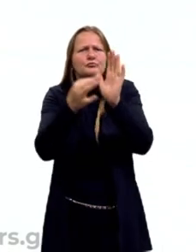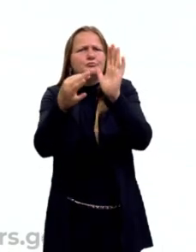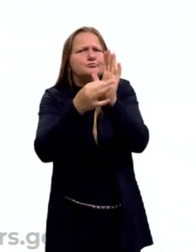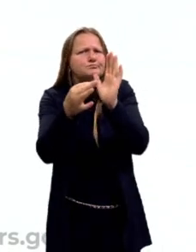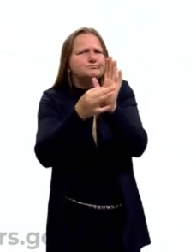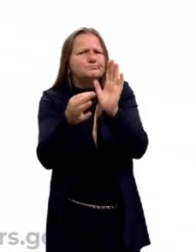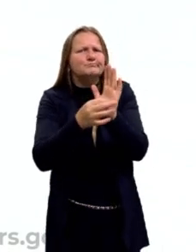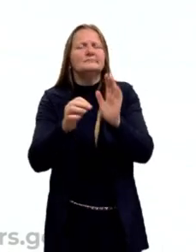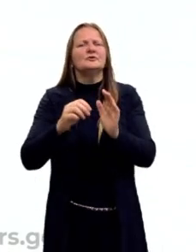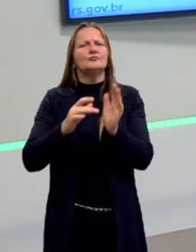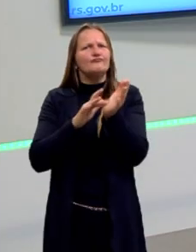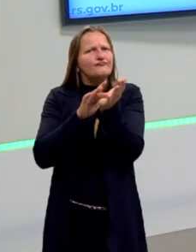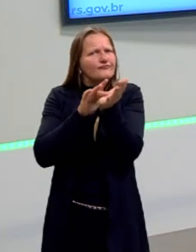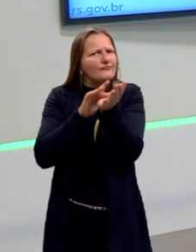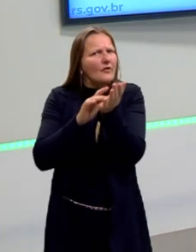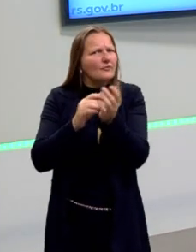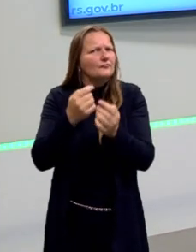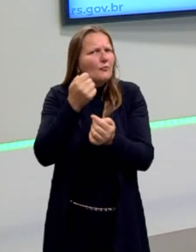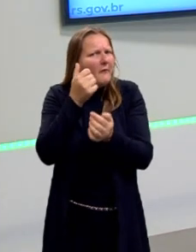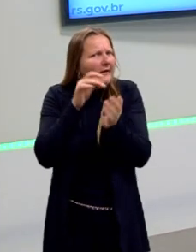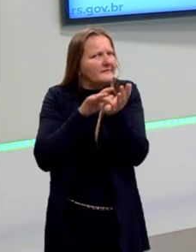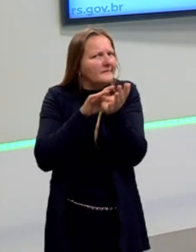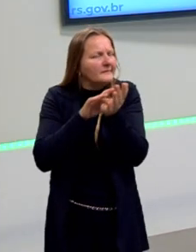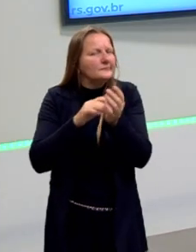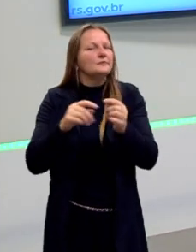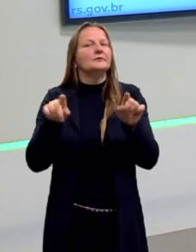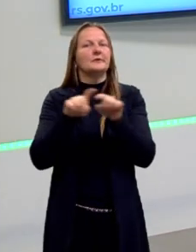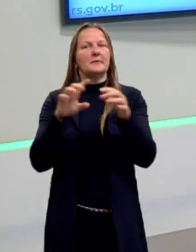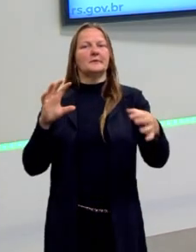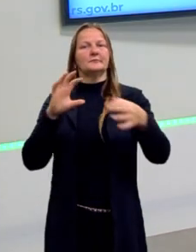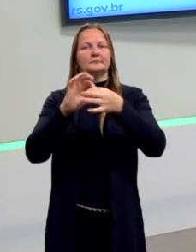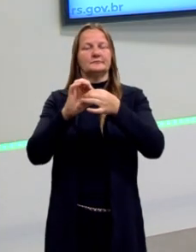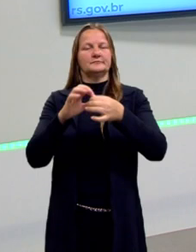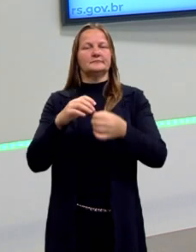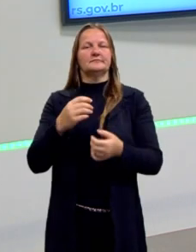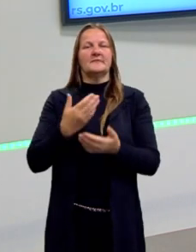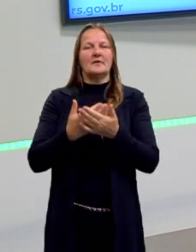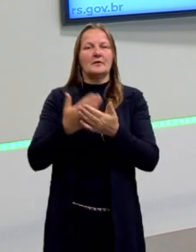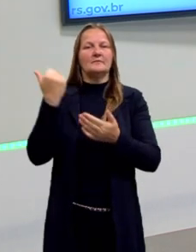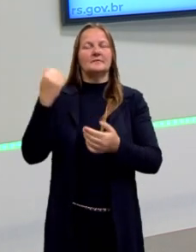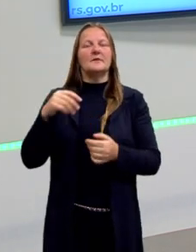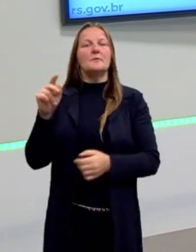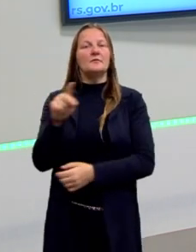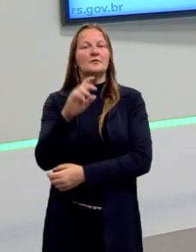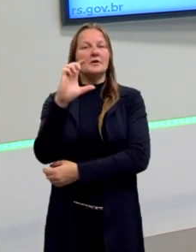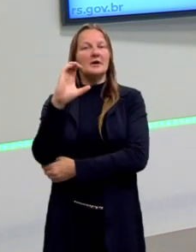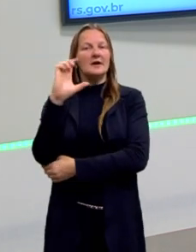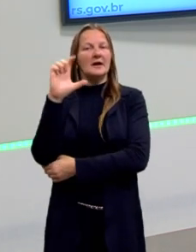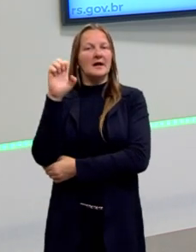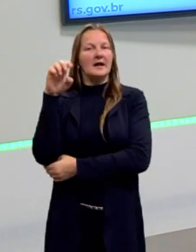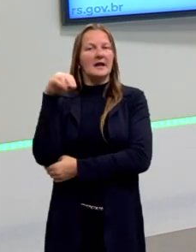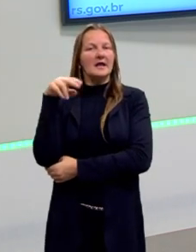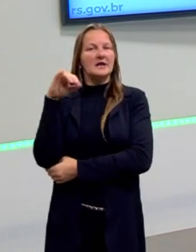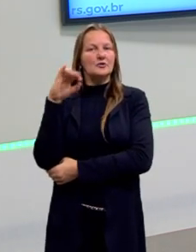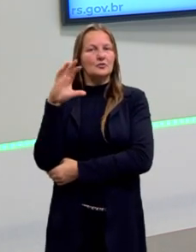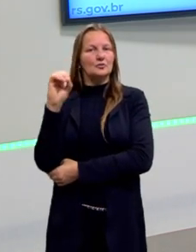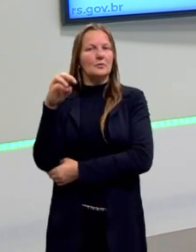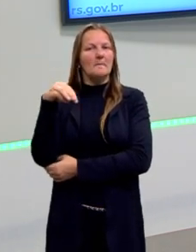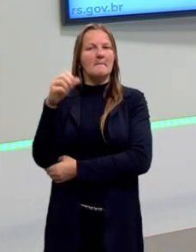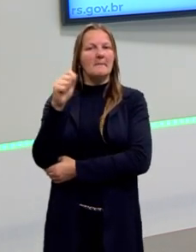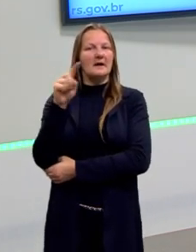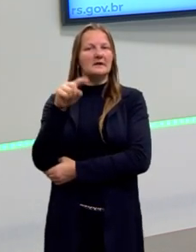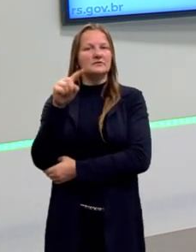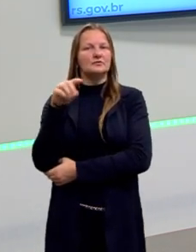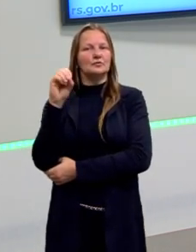os argumentos falaciosos que também está ligado à aula anterior, ok? Eu sou o professor Clênio Vianney Mazoneto, sou um